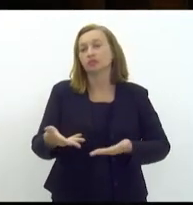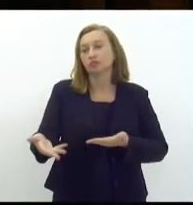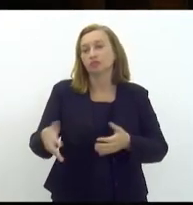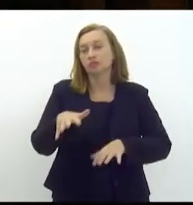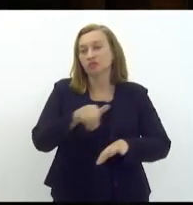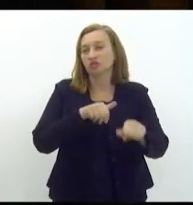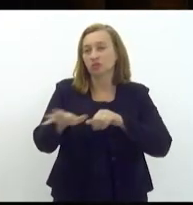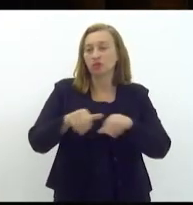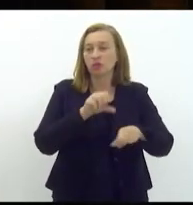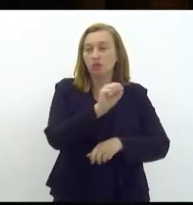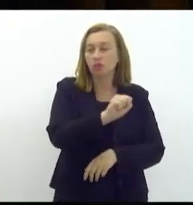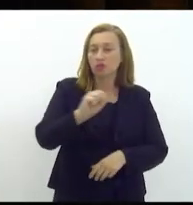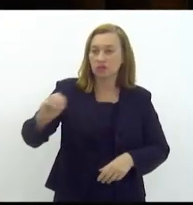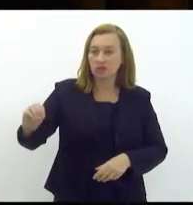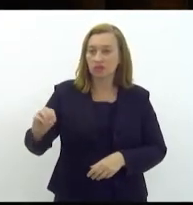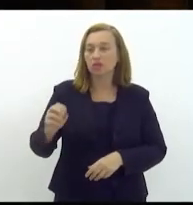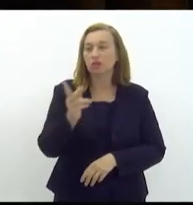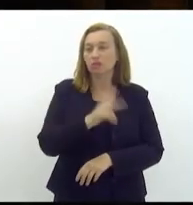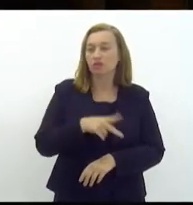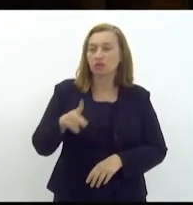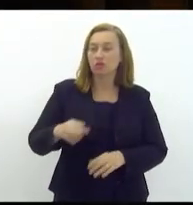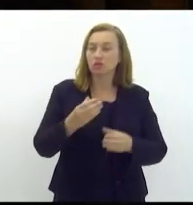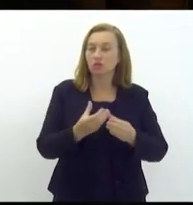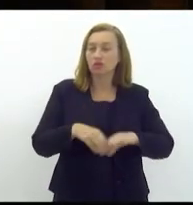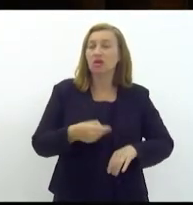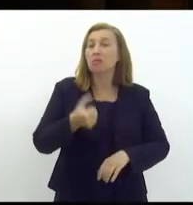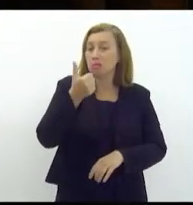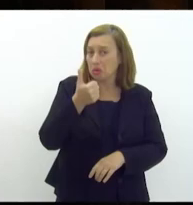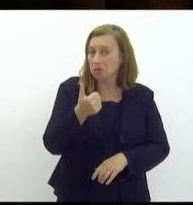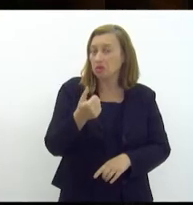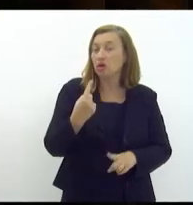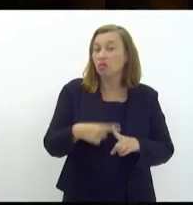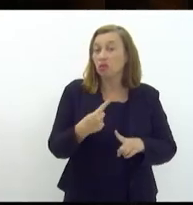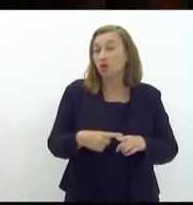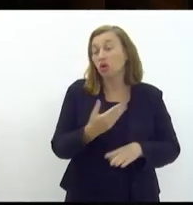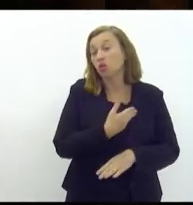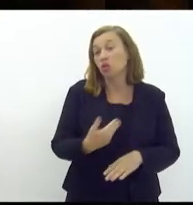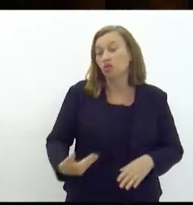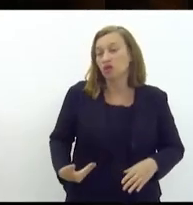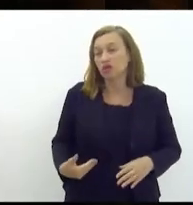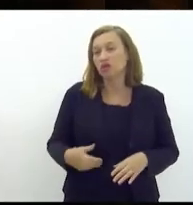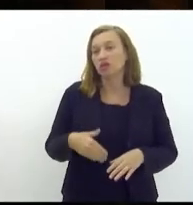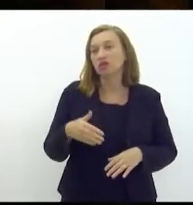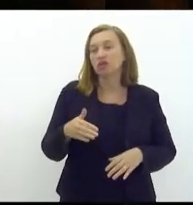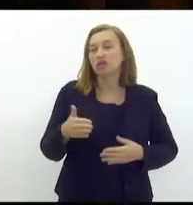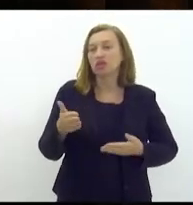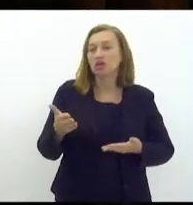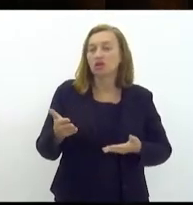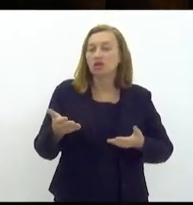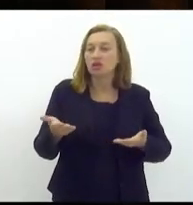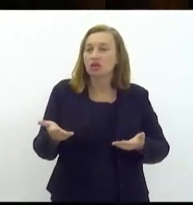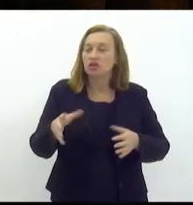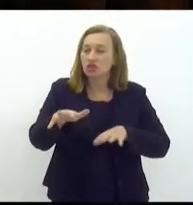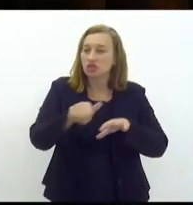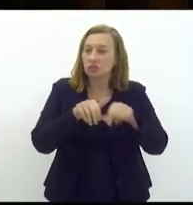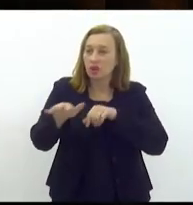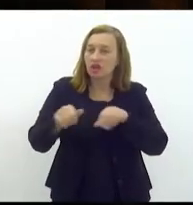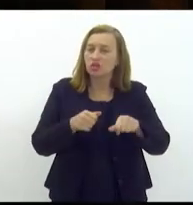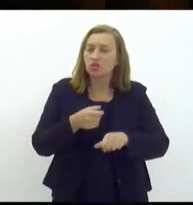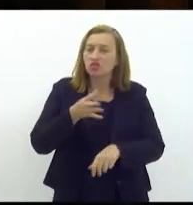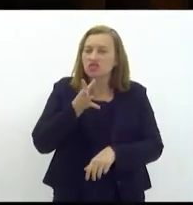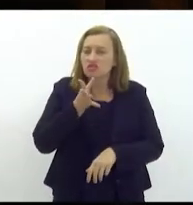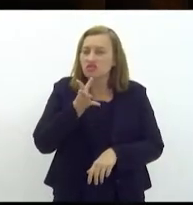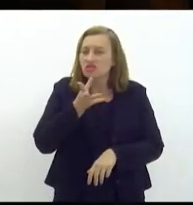800 professores concursados o que ainda é pouco porque o governo tem nomeado tão lentamente que a